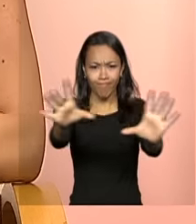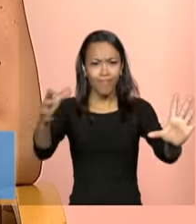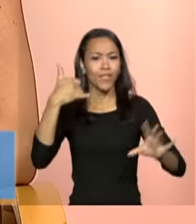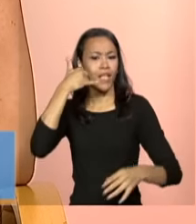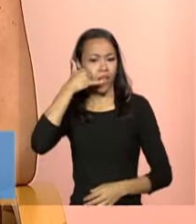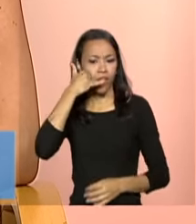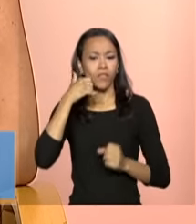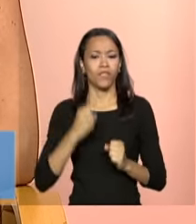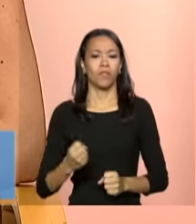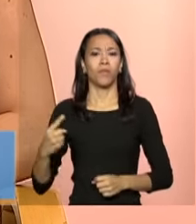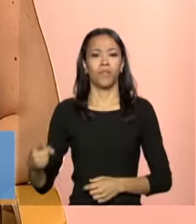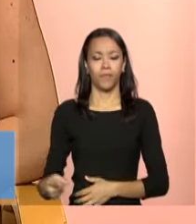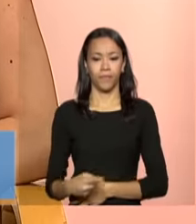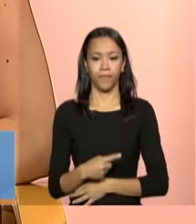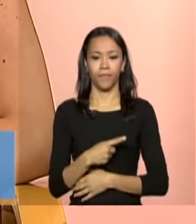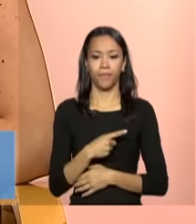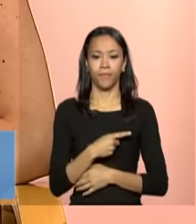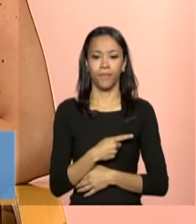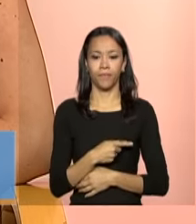são